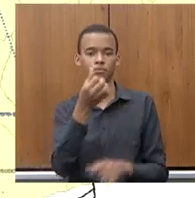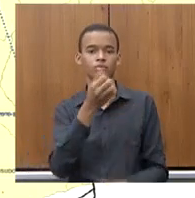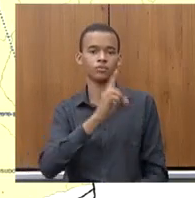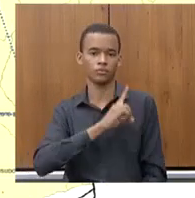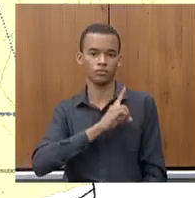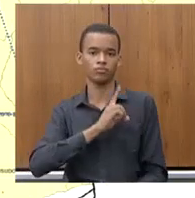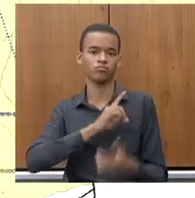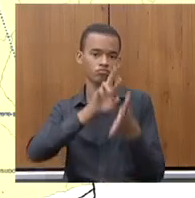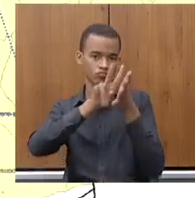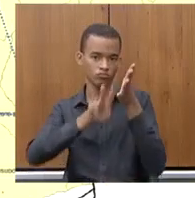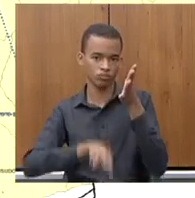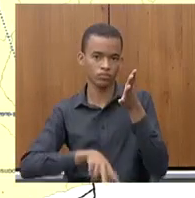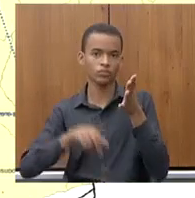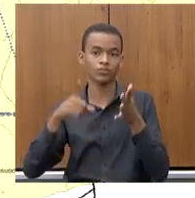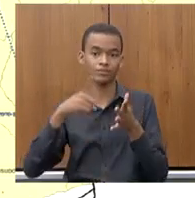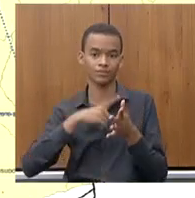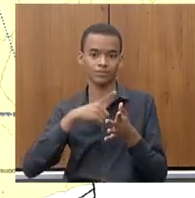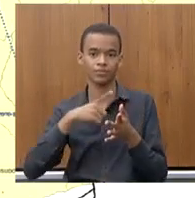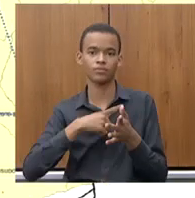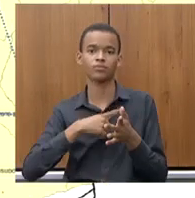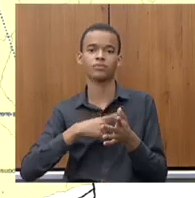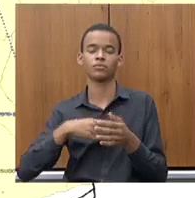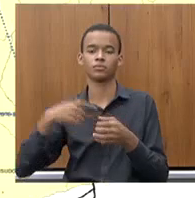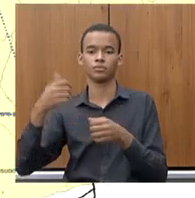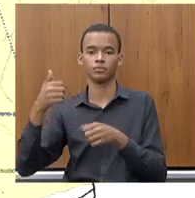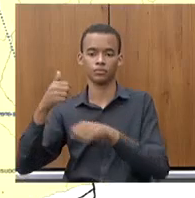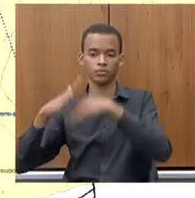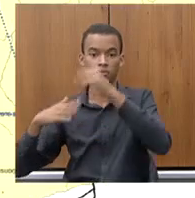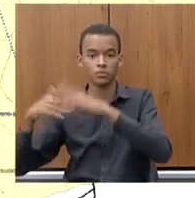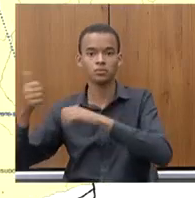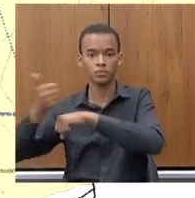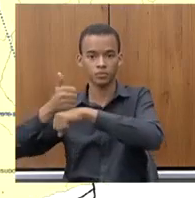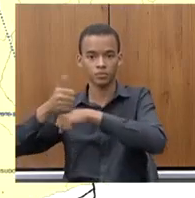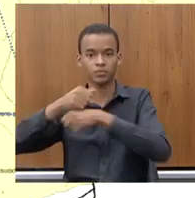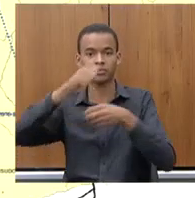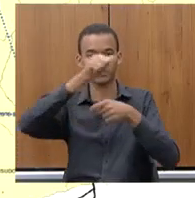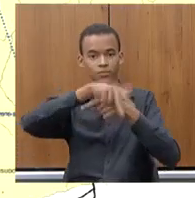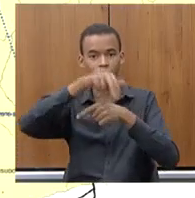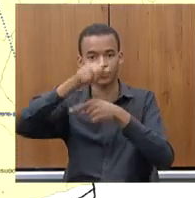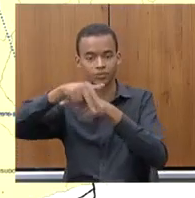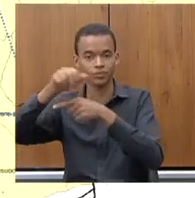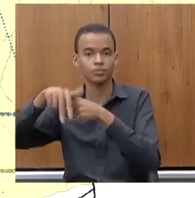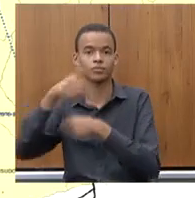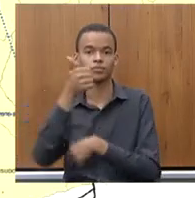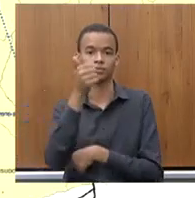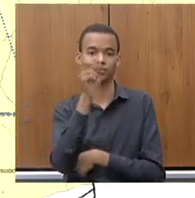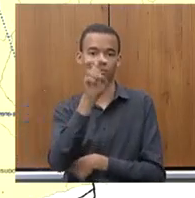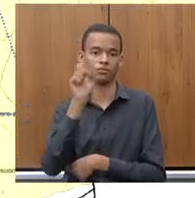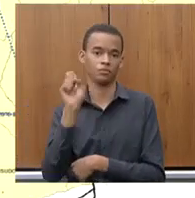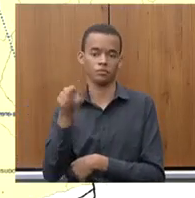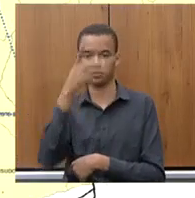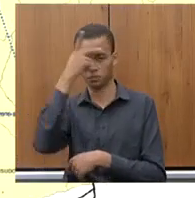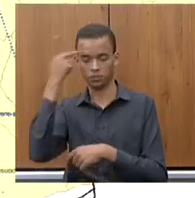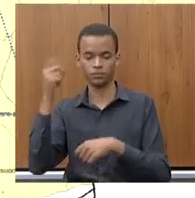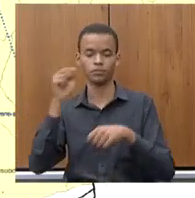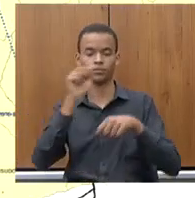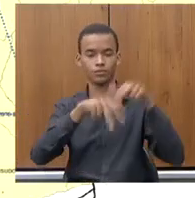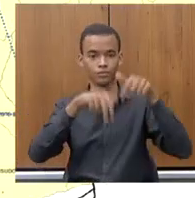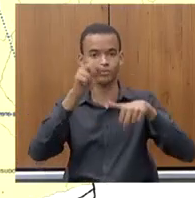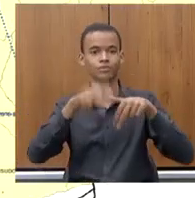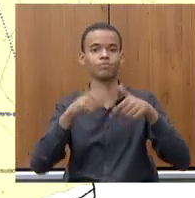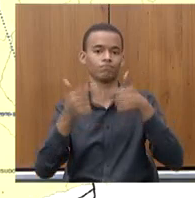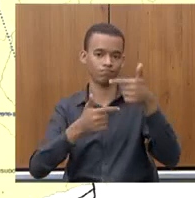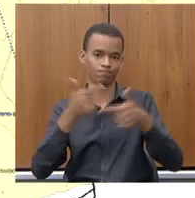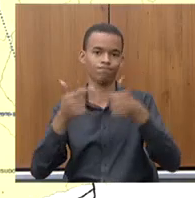expectativa gente são de 15 mil empregos durante a obra durante a obra. Uma coisa que eu garanto aqui